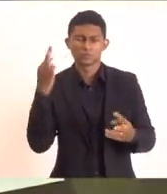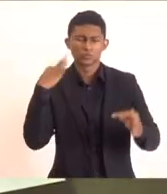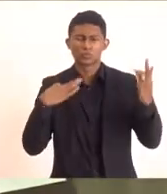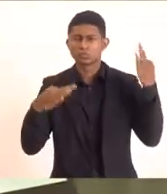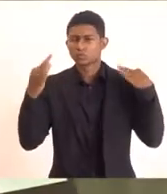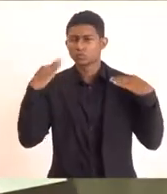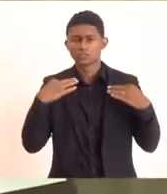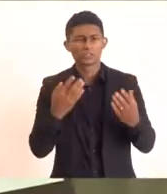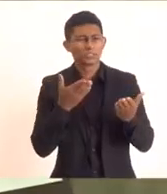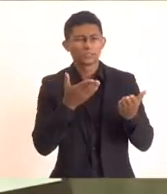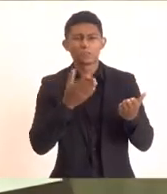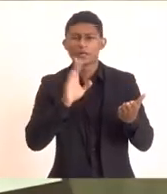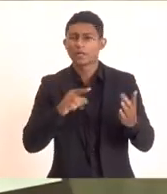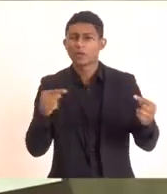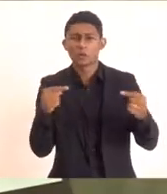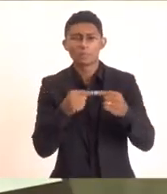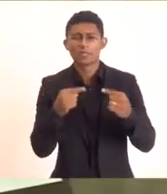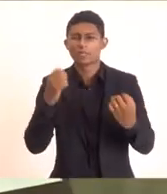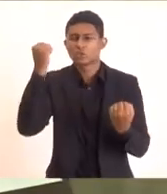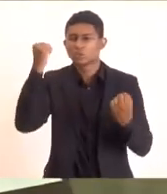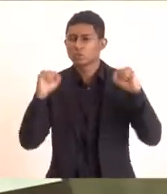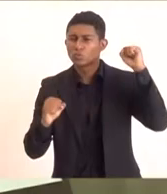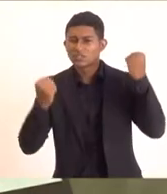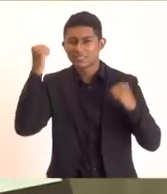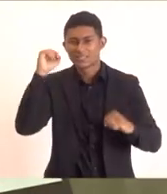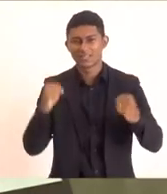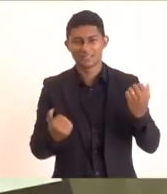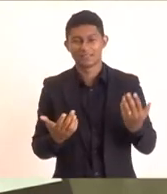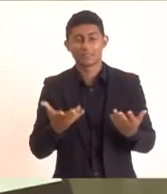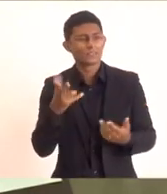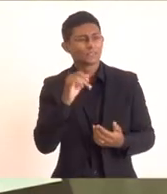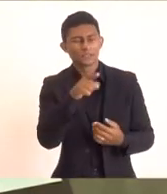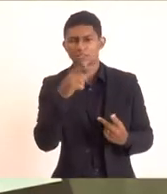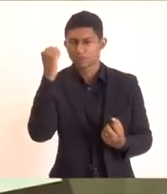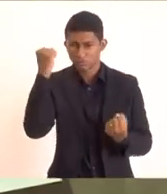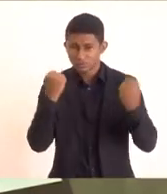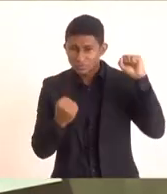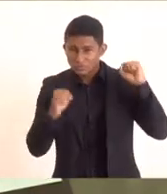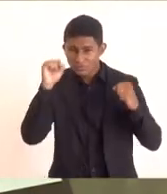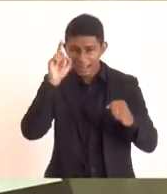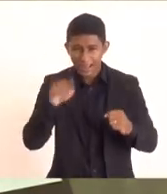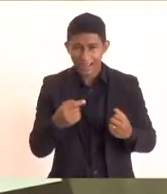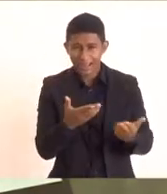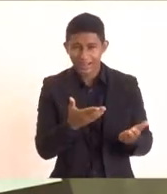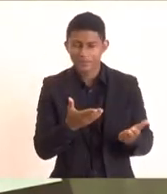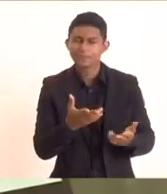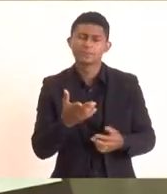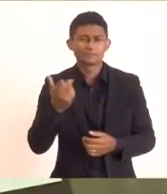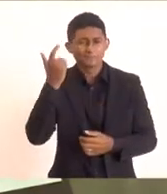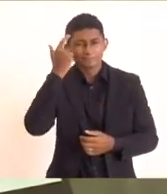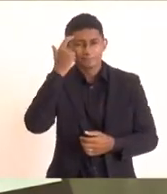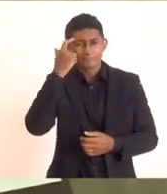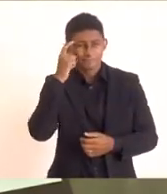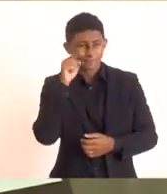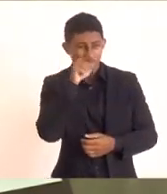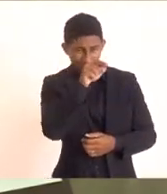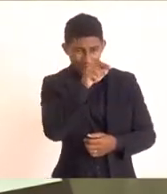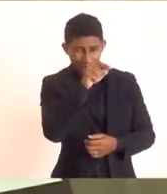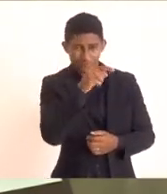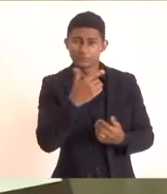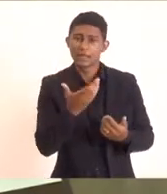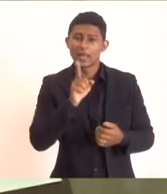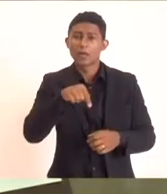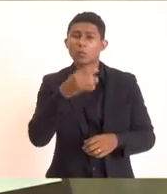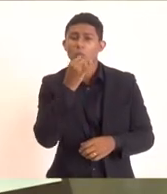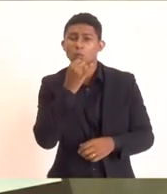é uma indústria e, como sendo indústria, a indústria pega a sua matéria-prima, que são